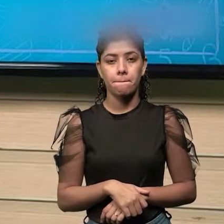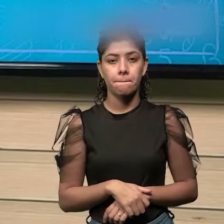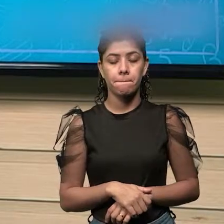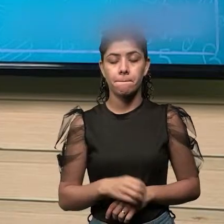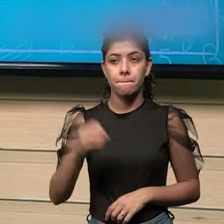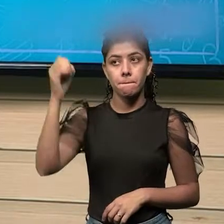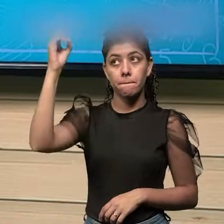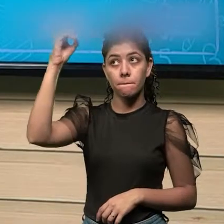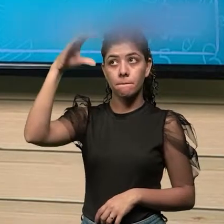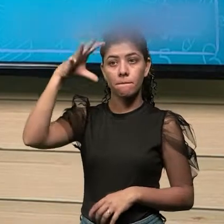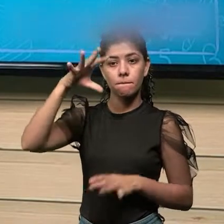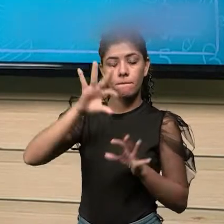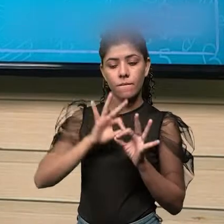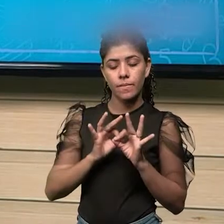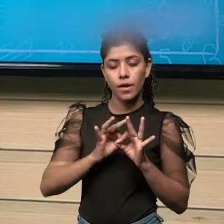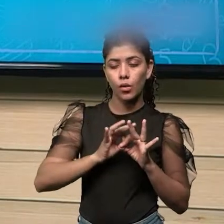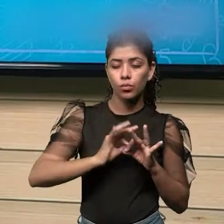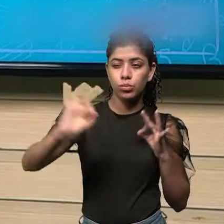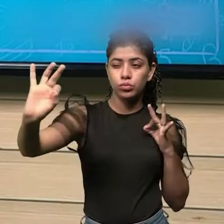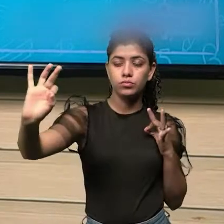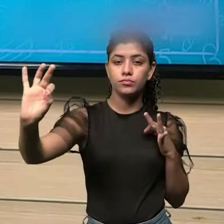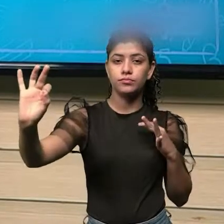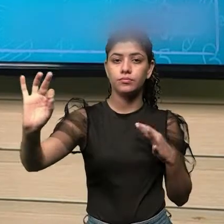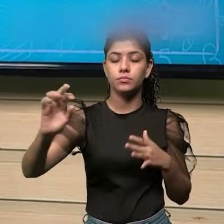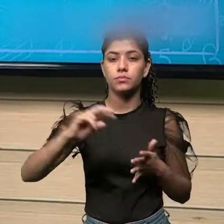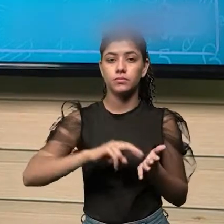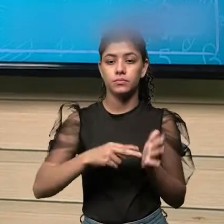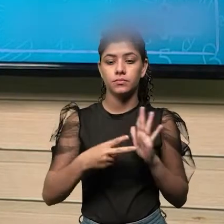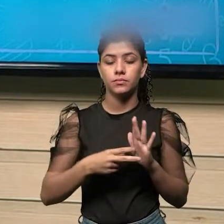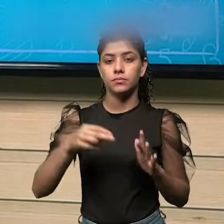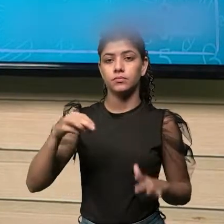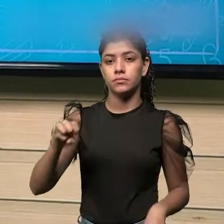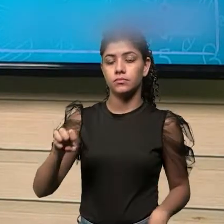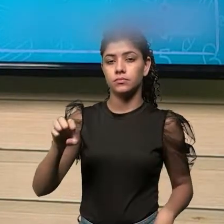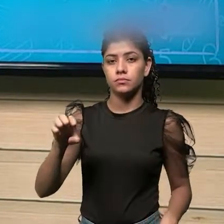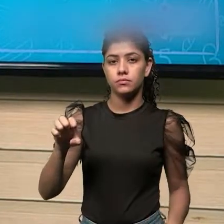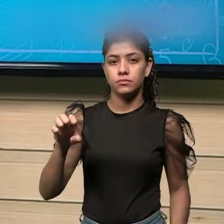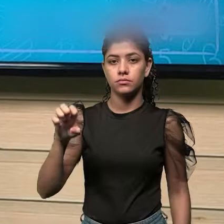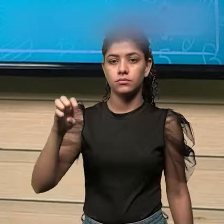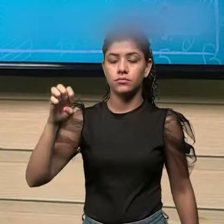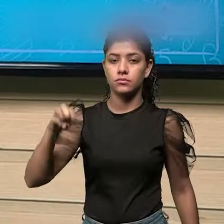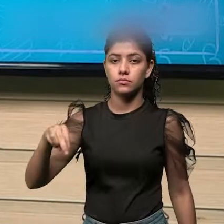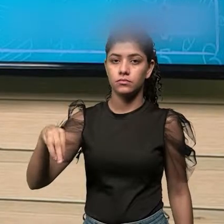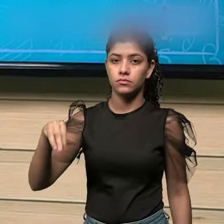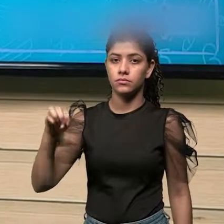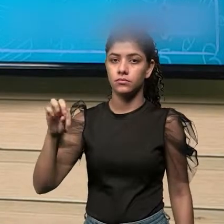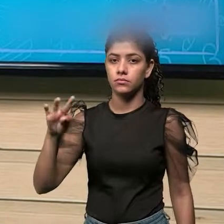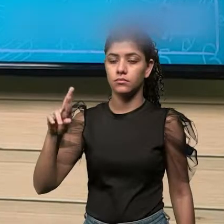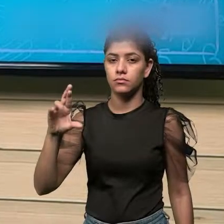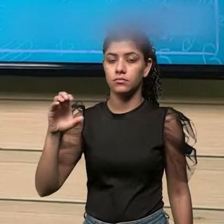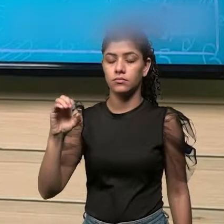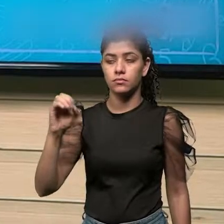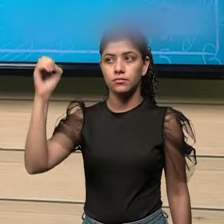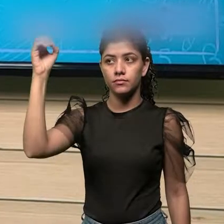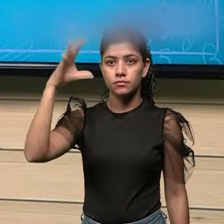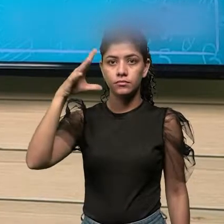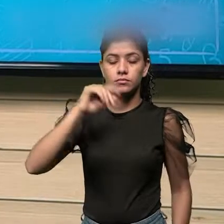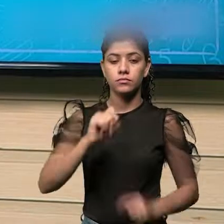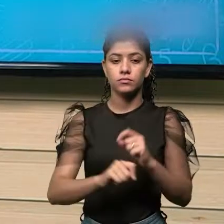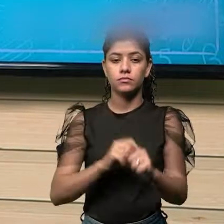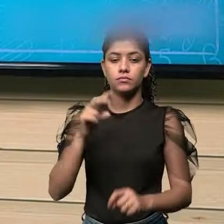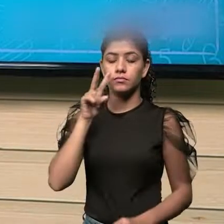a luz percorre nesse intervalo que representa o metro. E como eu falei, por quê? Porque a luz é uma